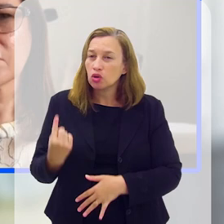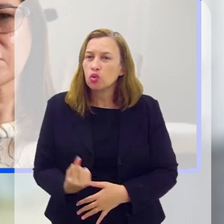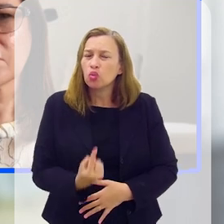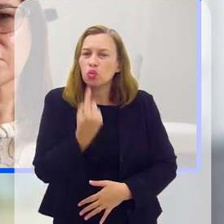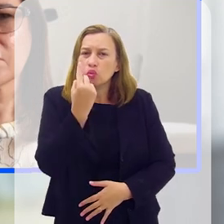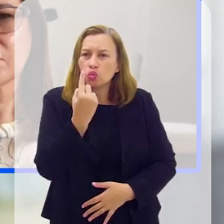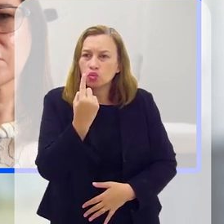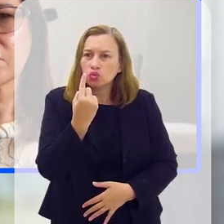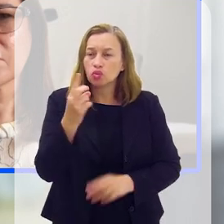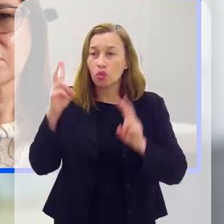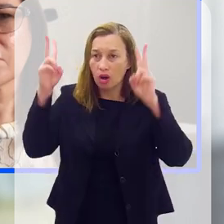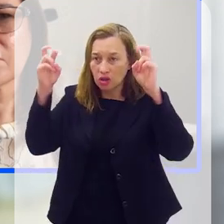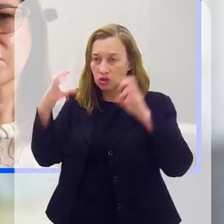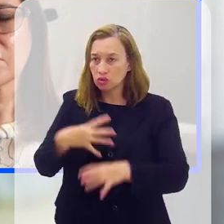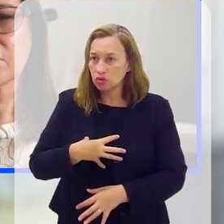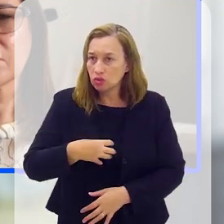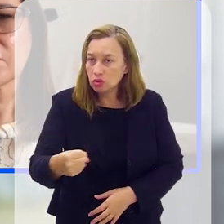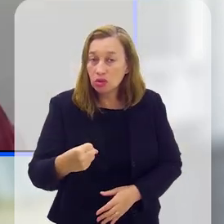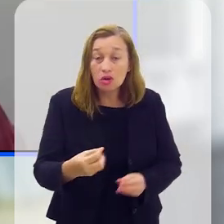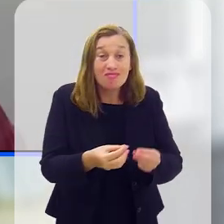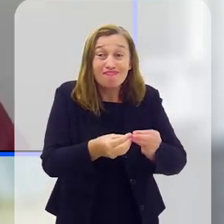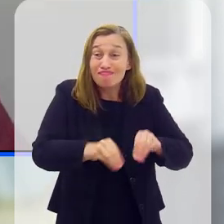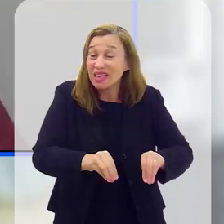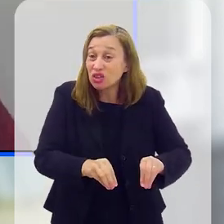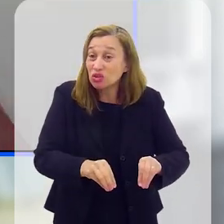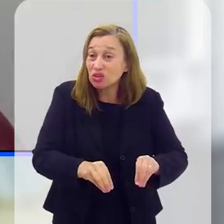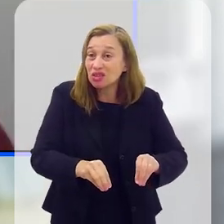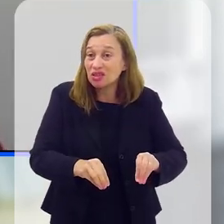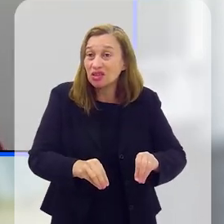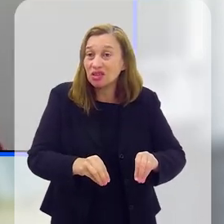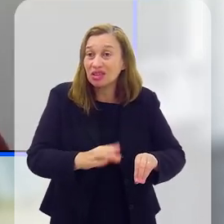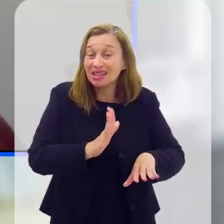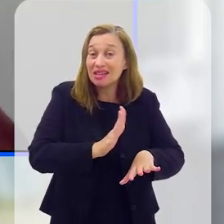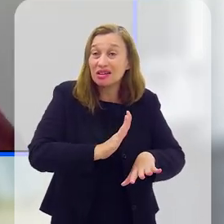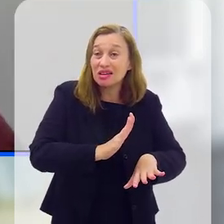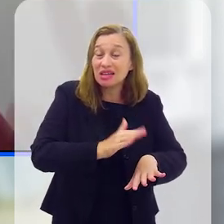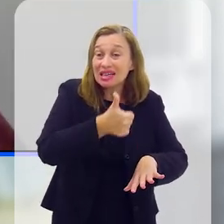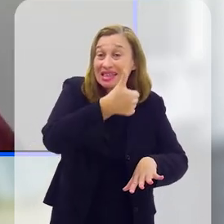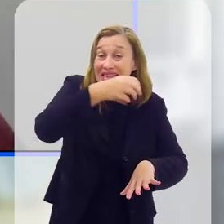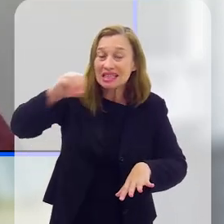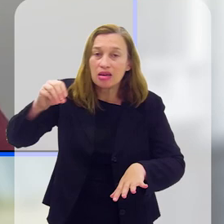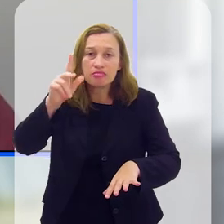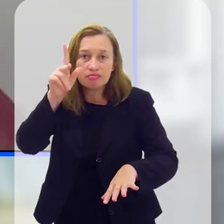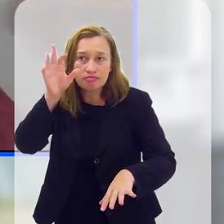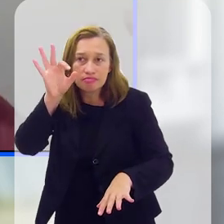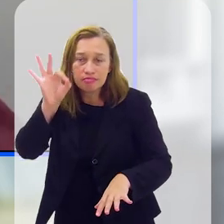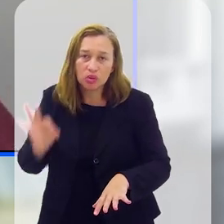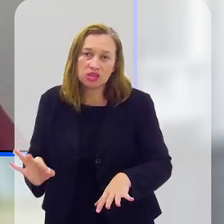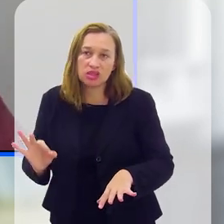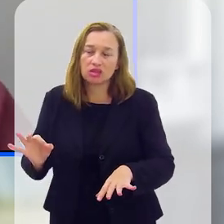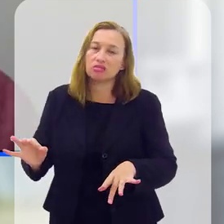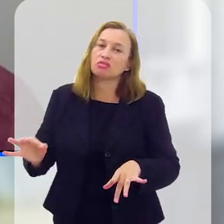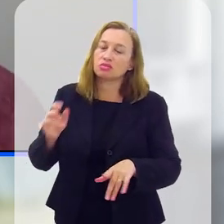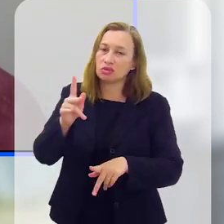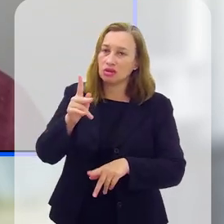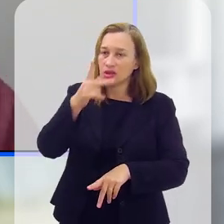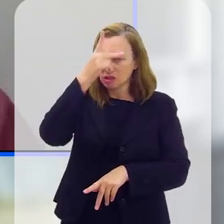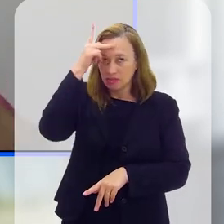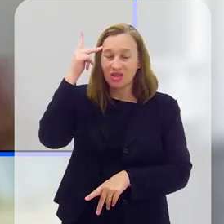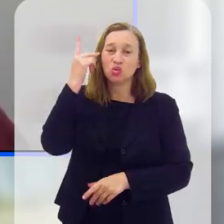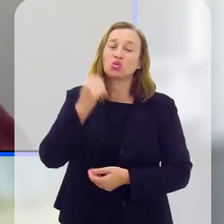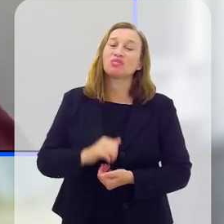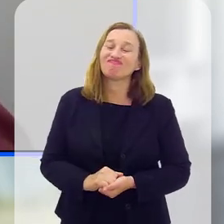diga isso, um único caso de suicídio afeta brutalmente pelo menos 100 pessoas, isso está baseado em evidências,